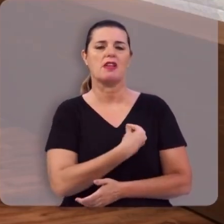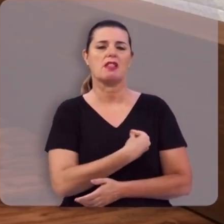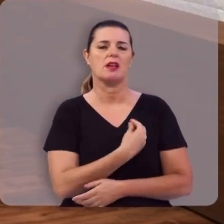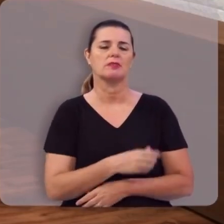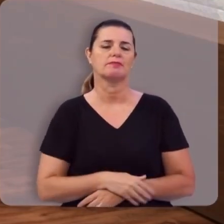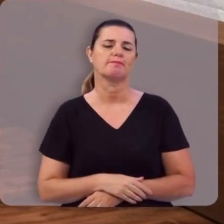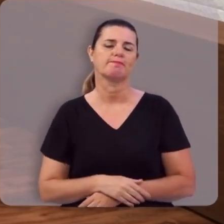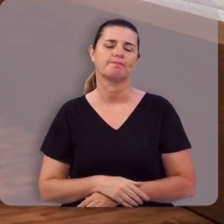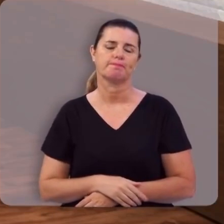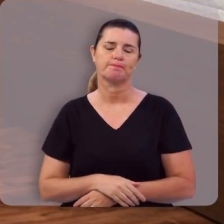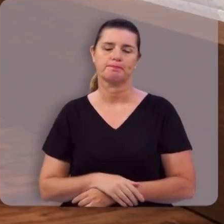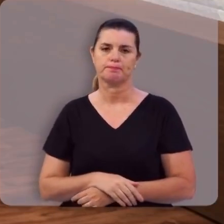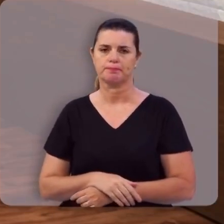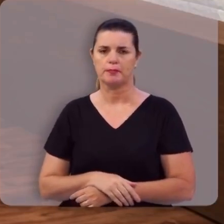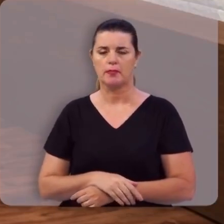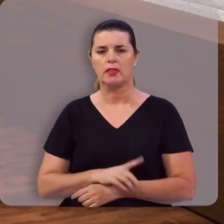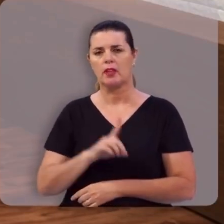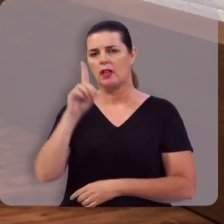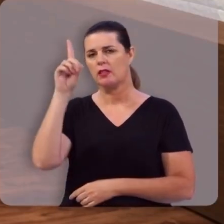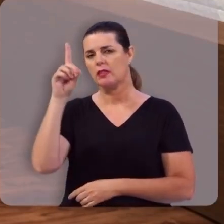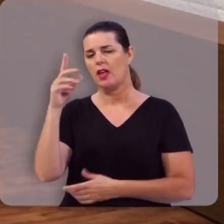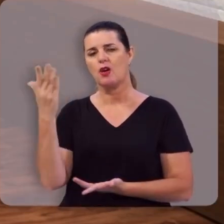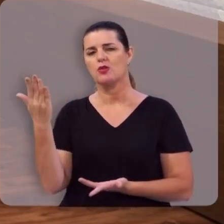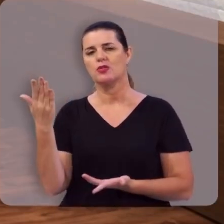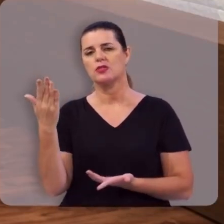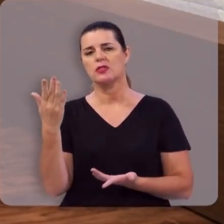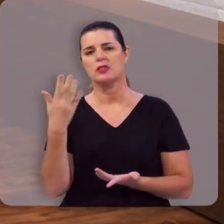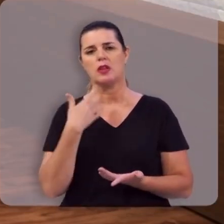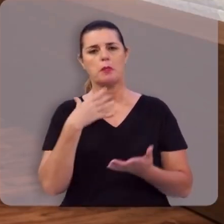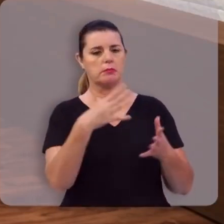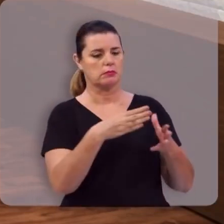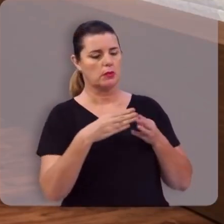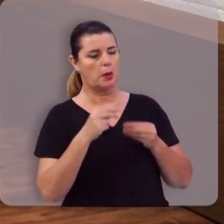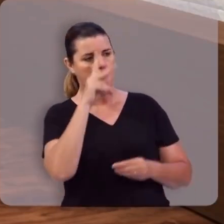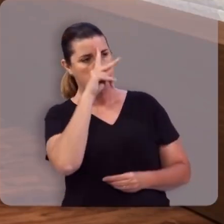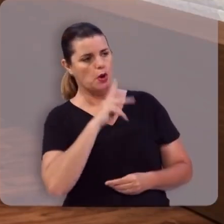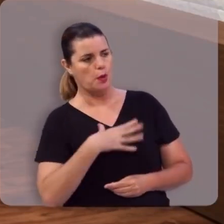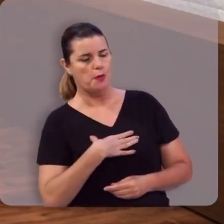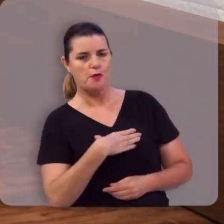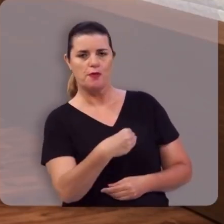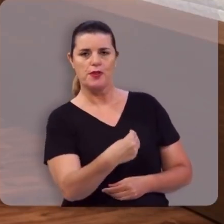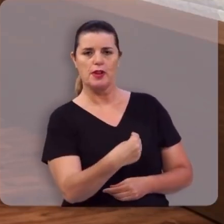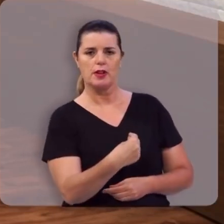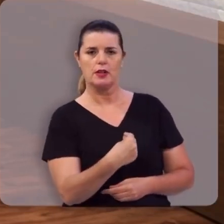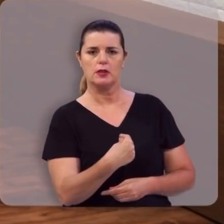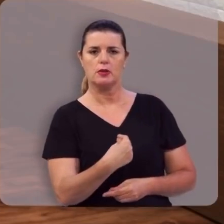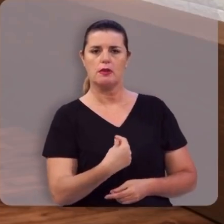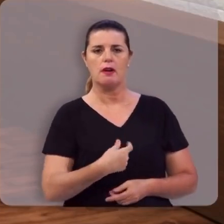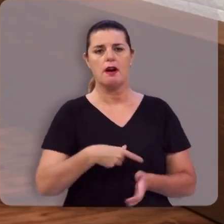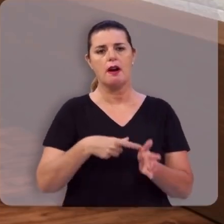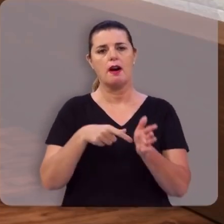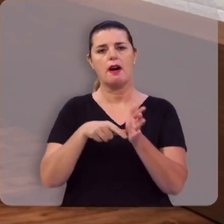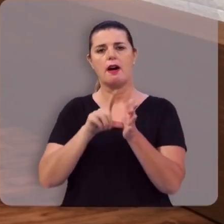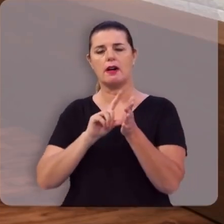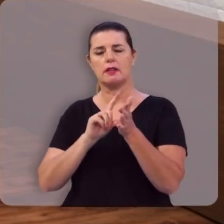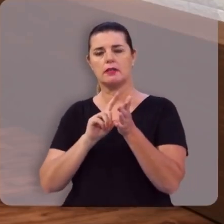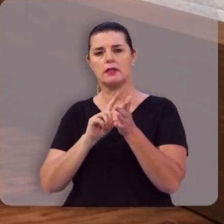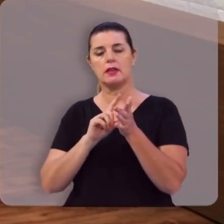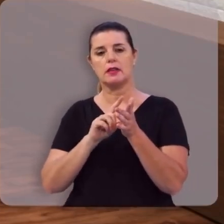eterna Deus não poupou seu próprio filho antes por todos nós o entregou